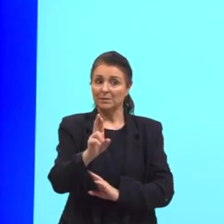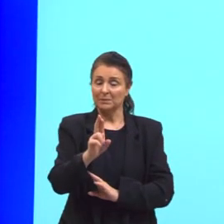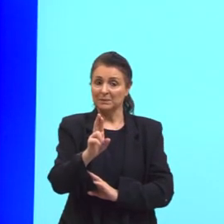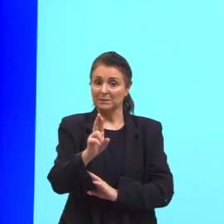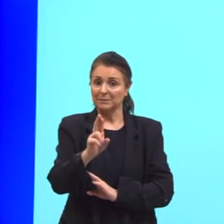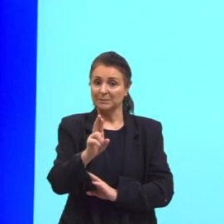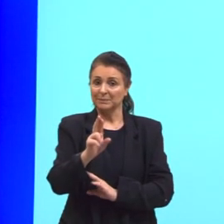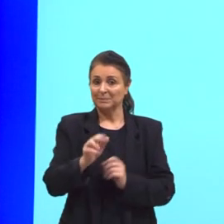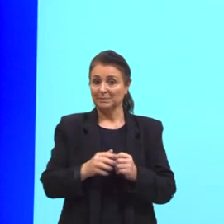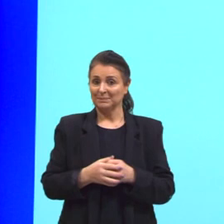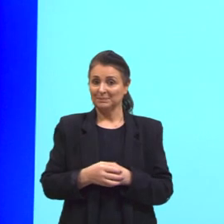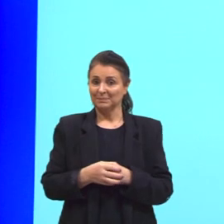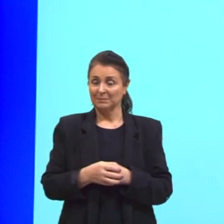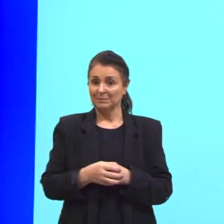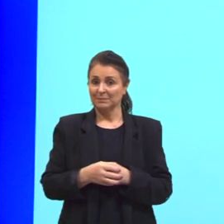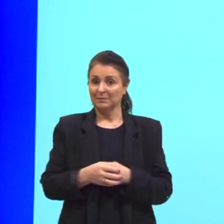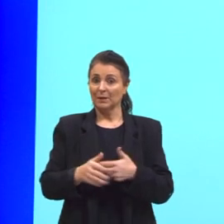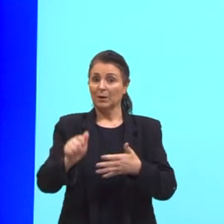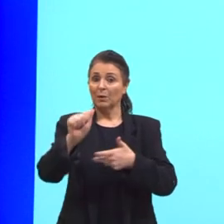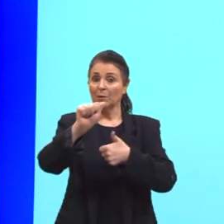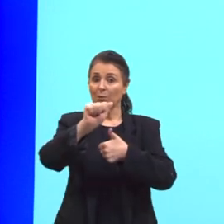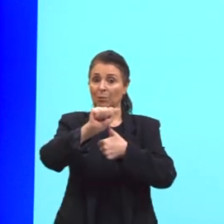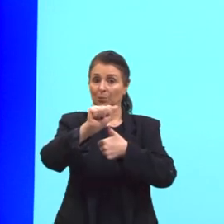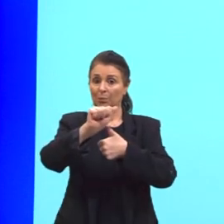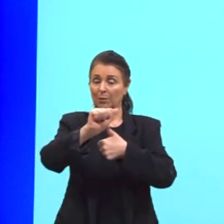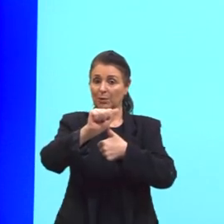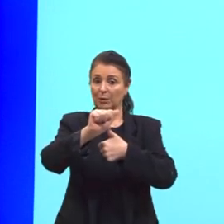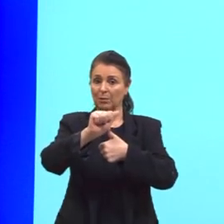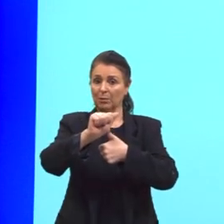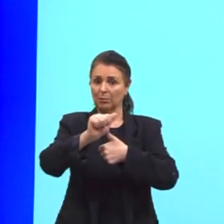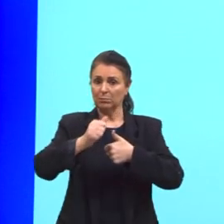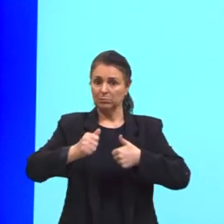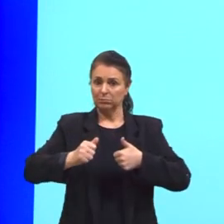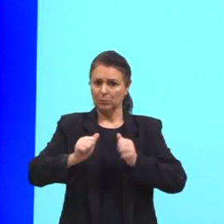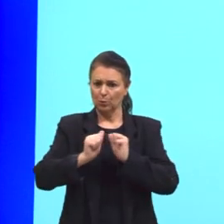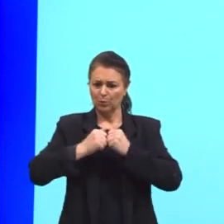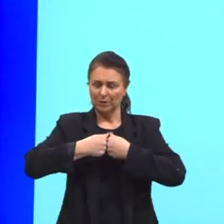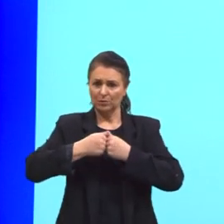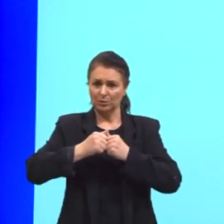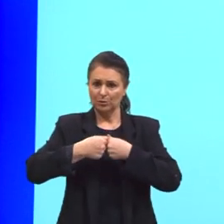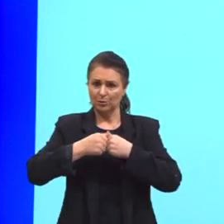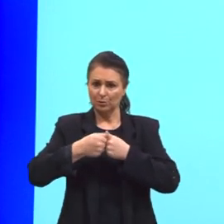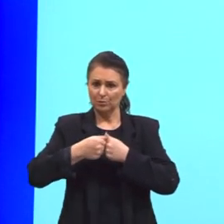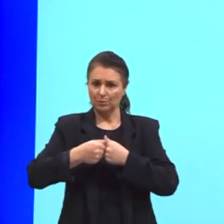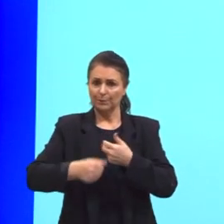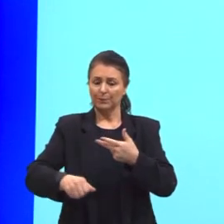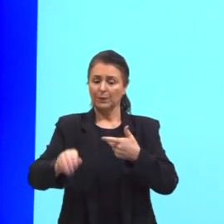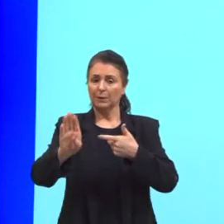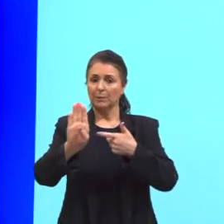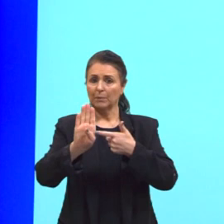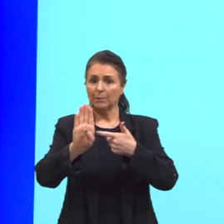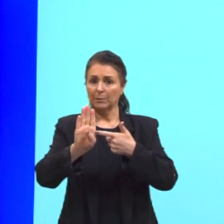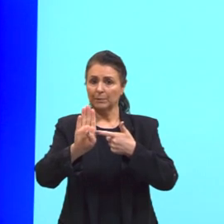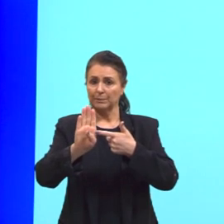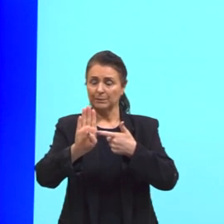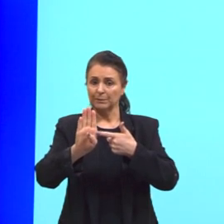Qual será? letra A, cartilaginoso? Letra B,